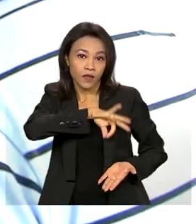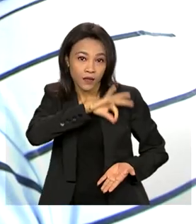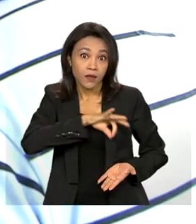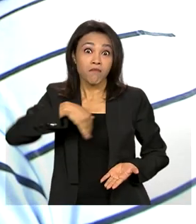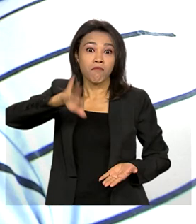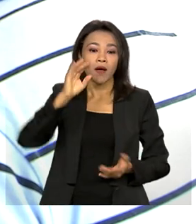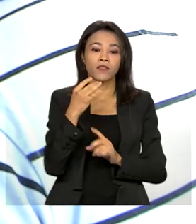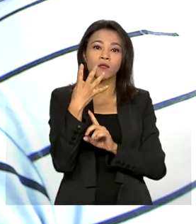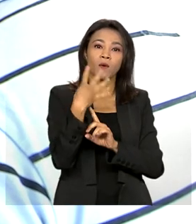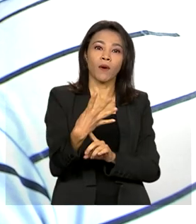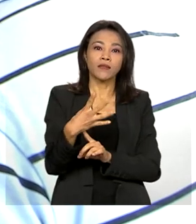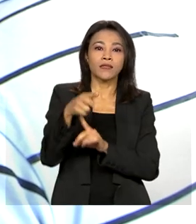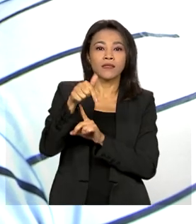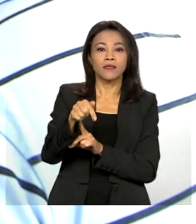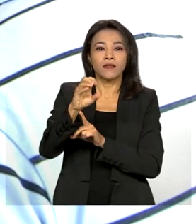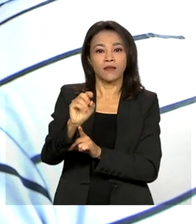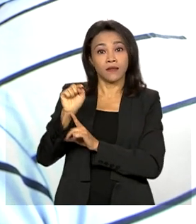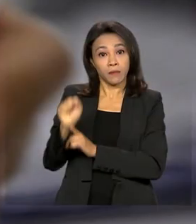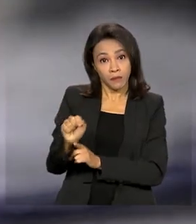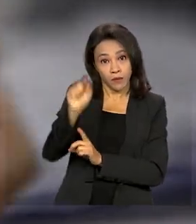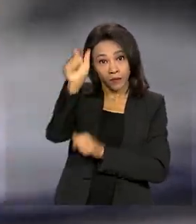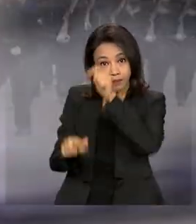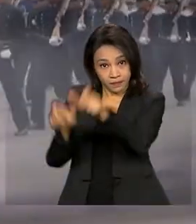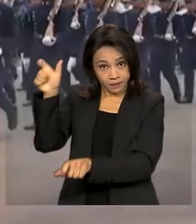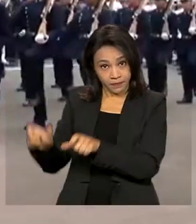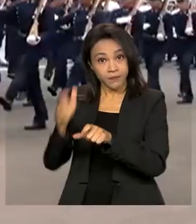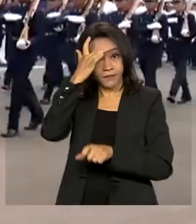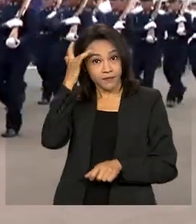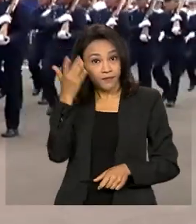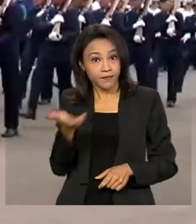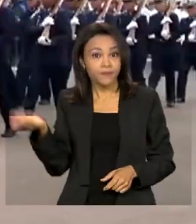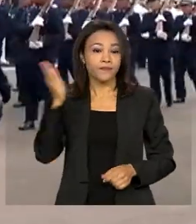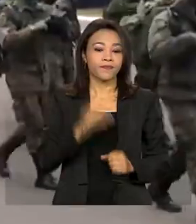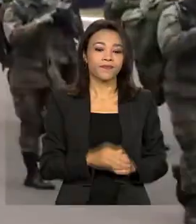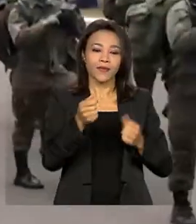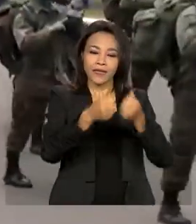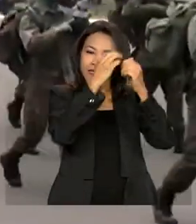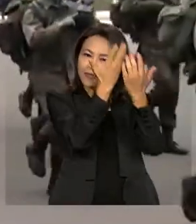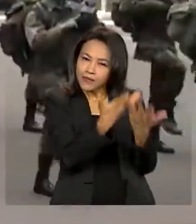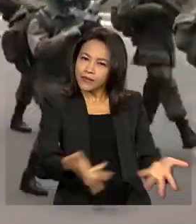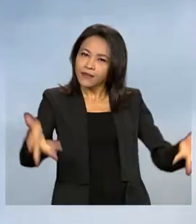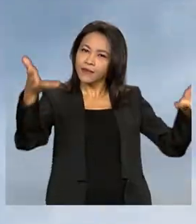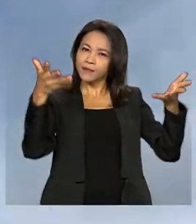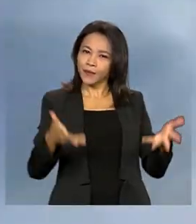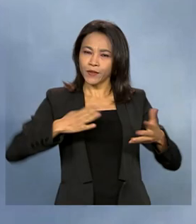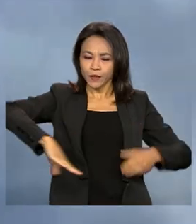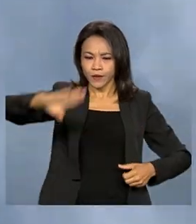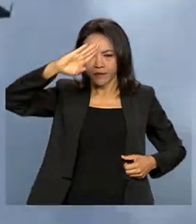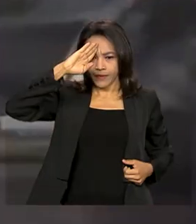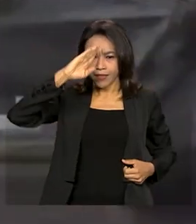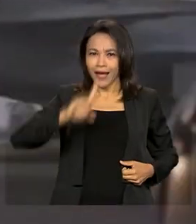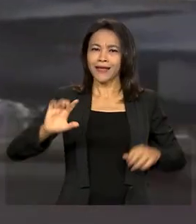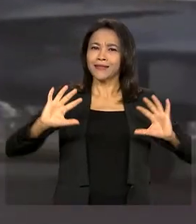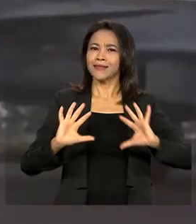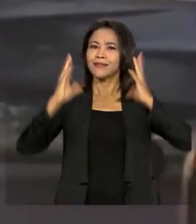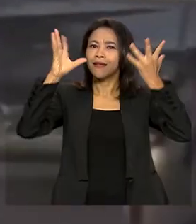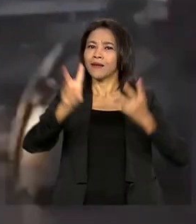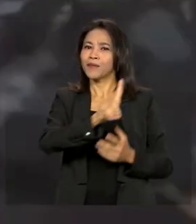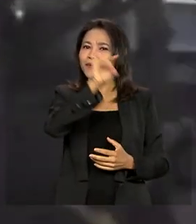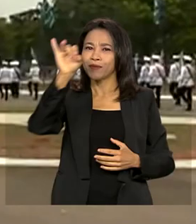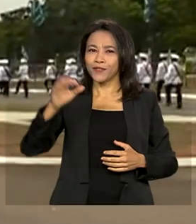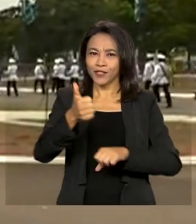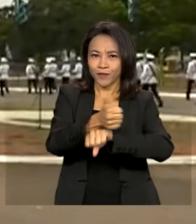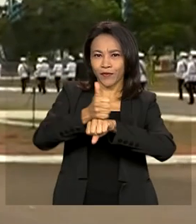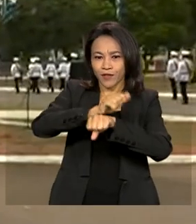mais de 470 mil contribuintes. Ceremônia militar celebra dia do aviador e aniversário da